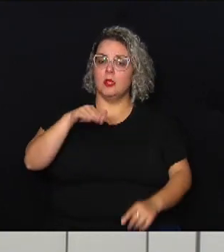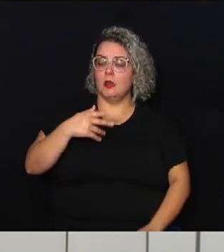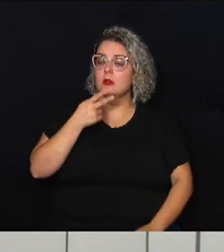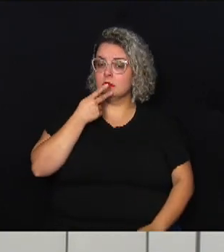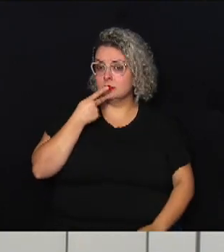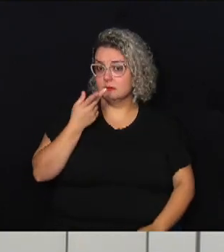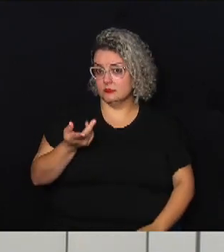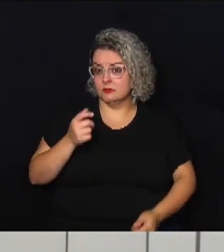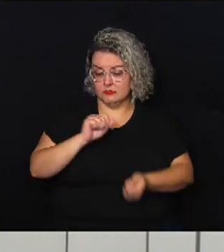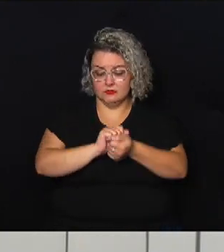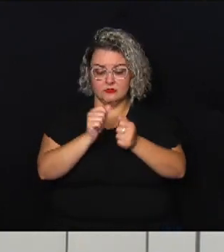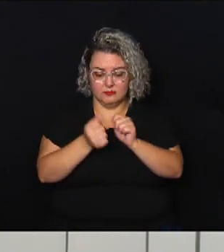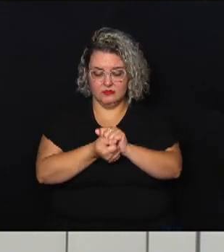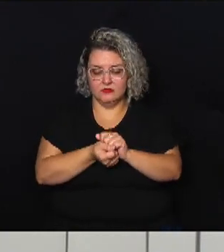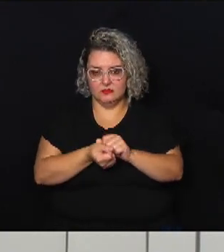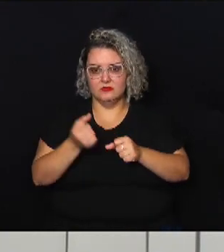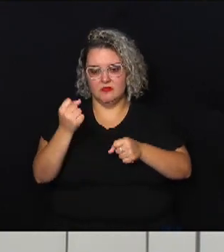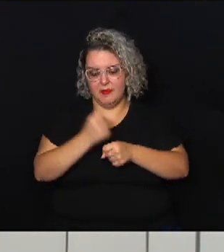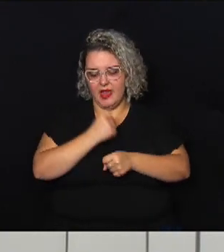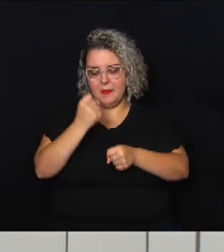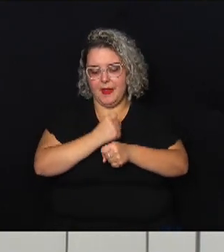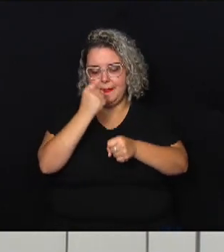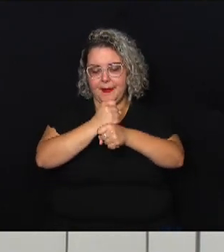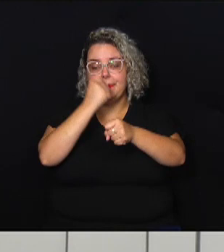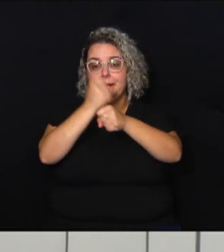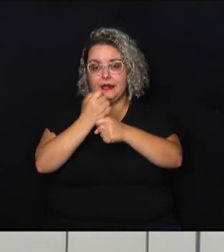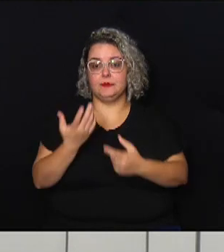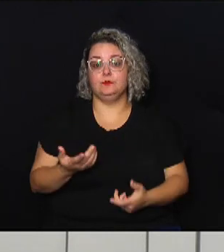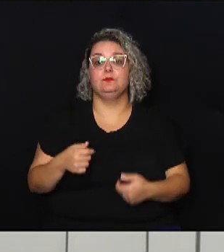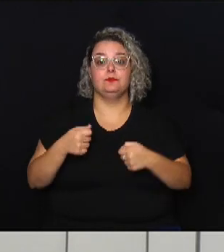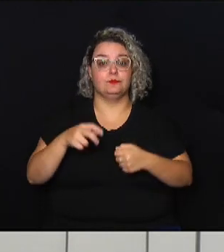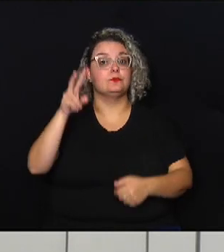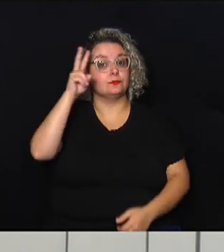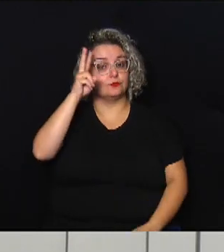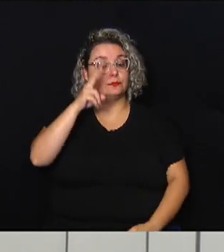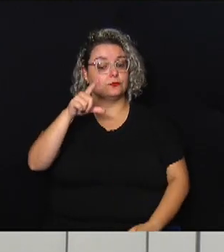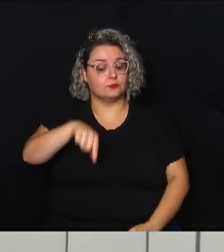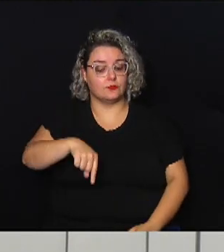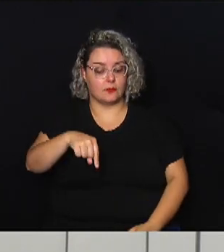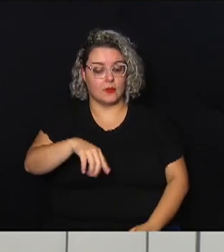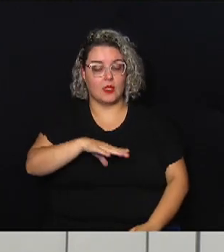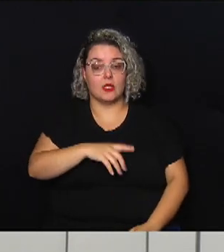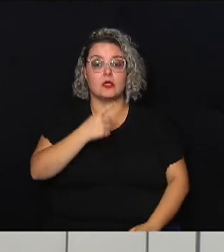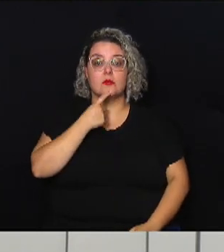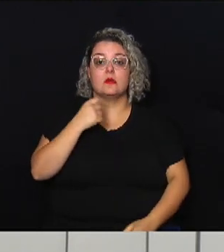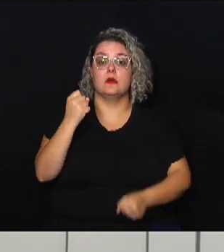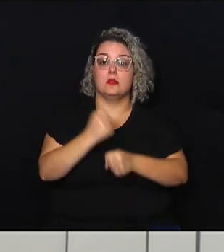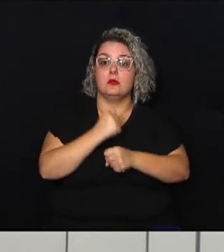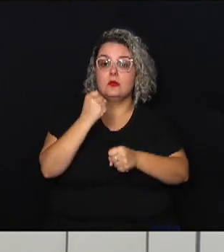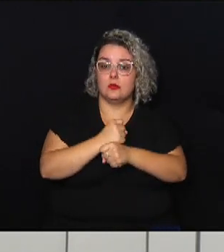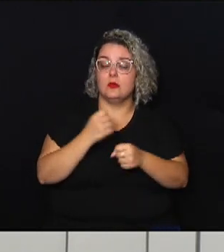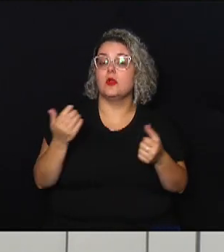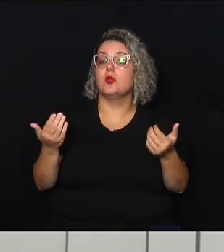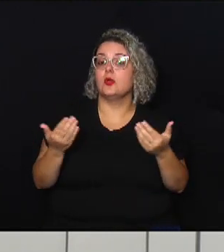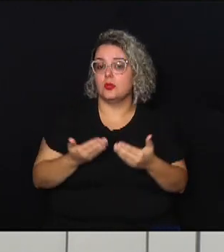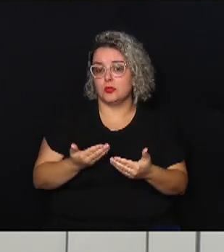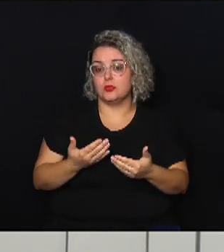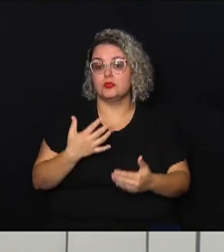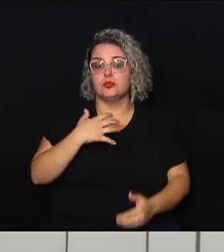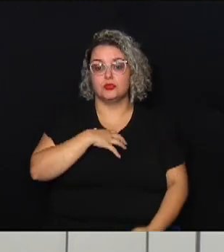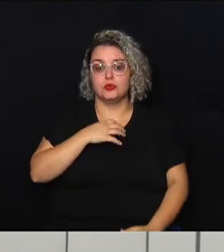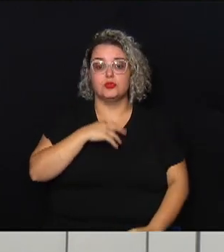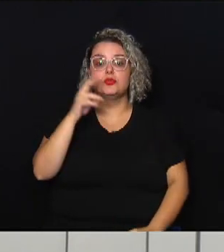reconstrução a gente tem que lembrar também que a gente tem em Campinas a reconstrução agora de forma